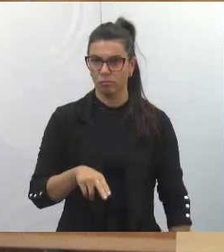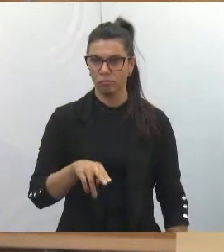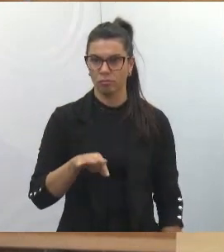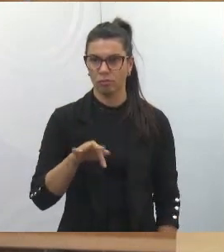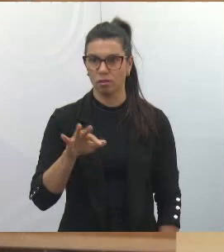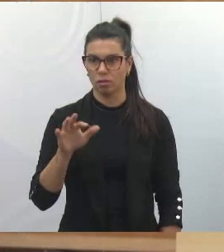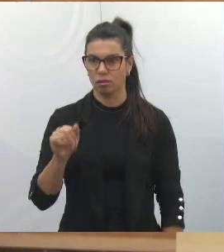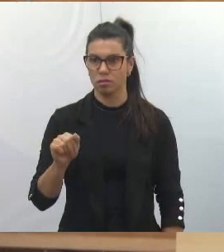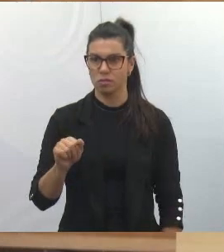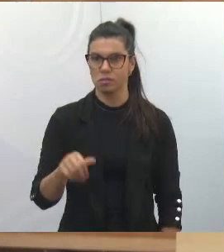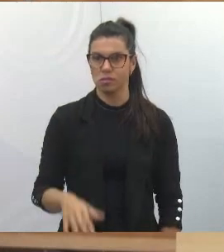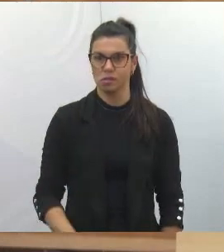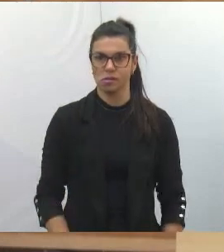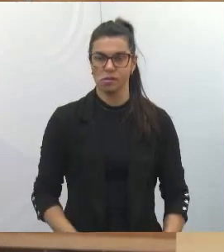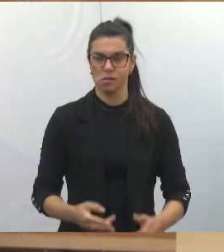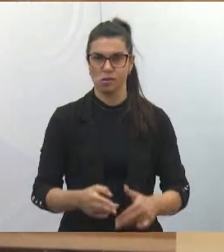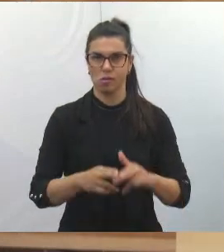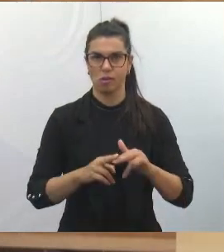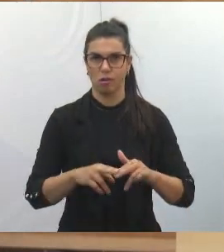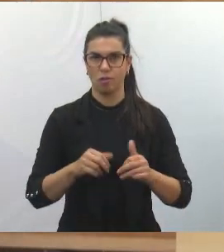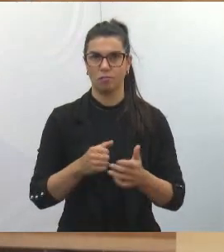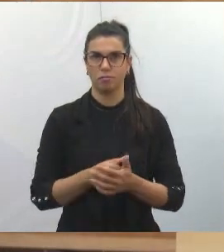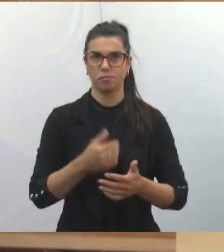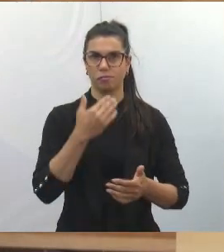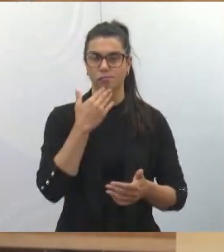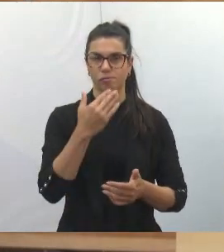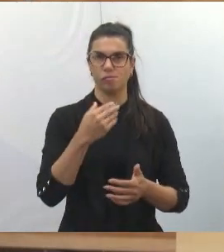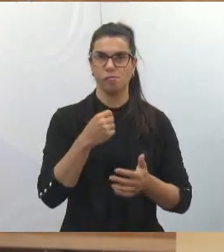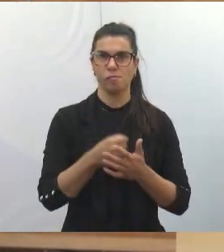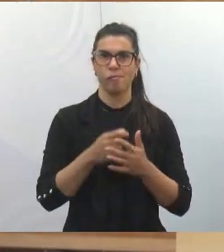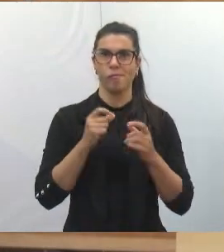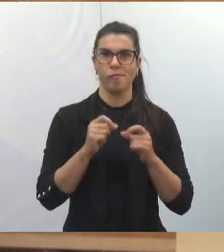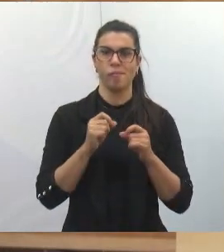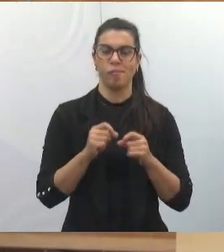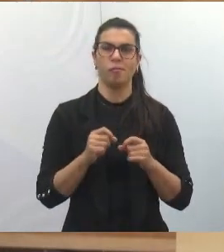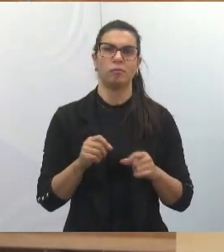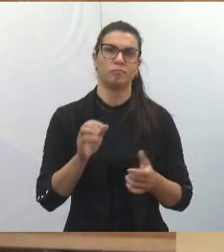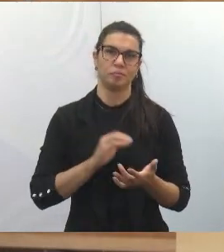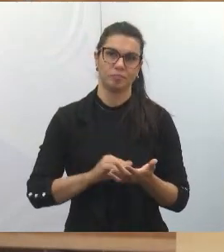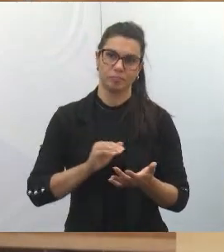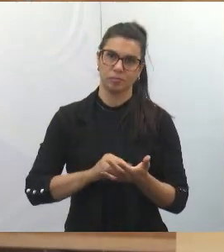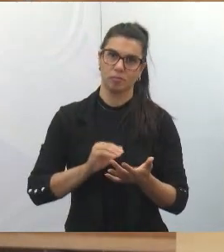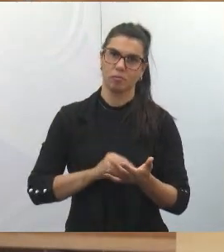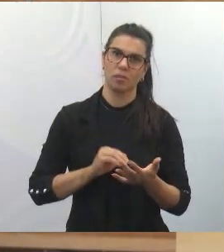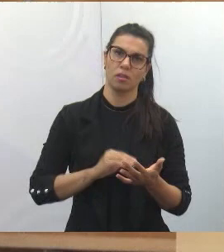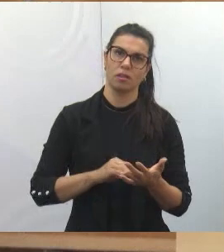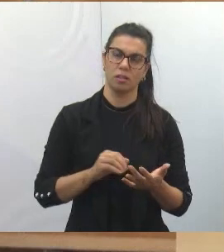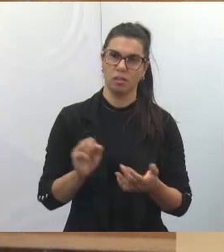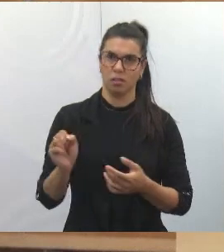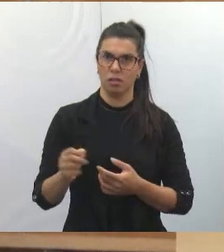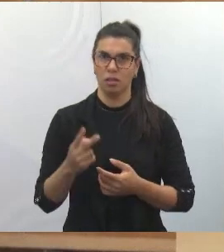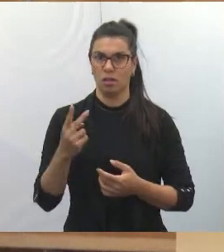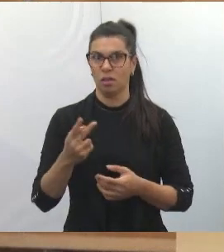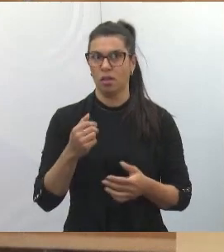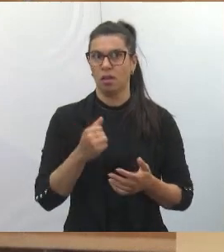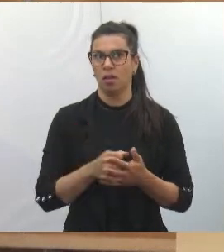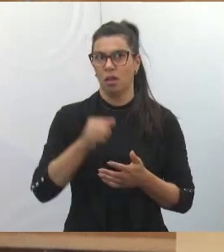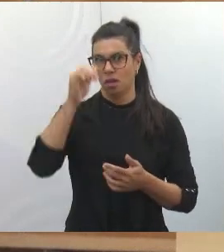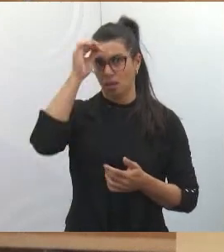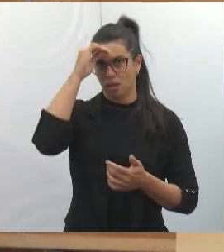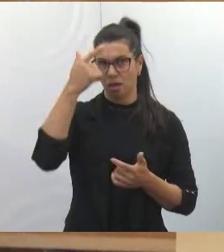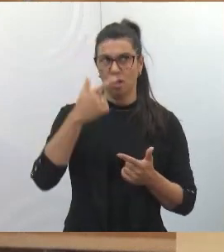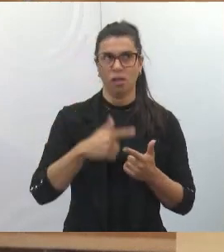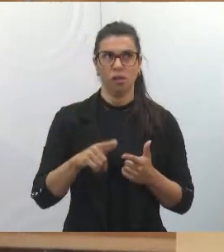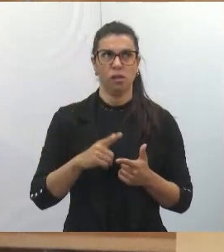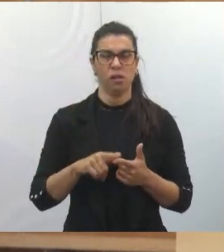um terreno de turfa. Então, a gente pede uma ação junto a essas secretarias que possam tomar a providência o quanto mais